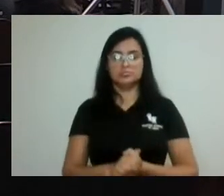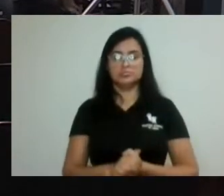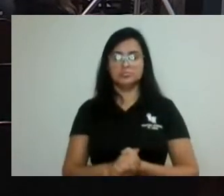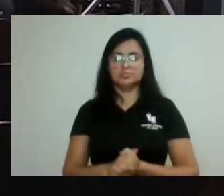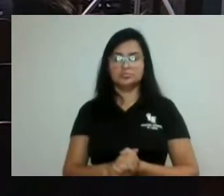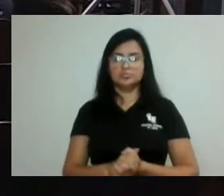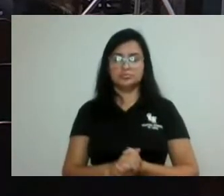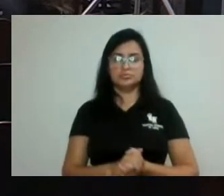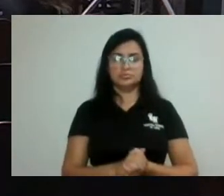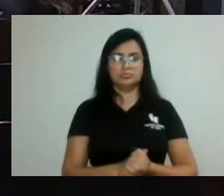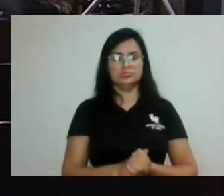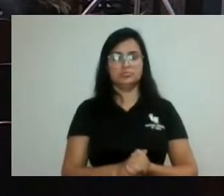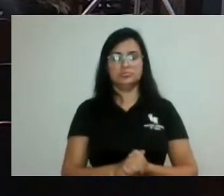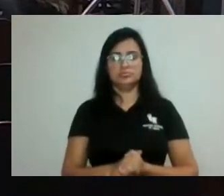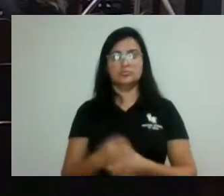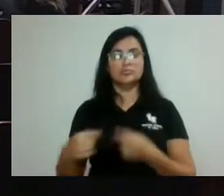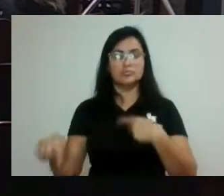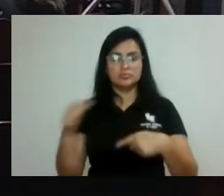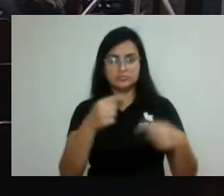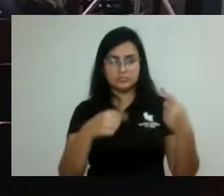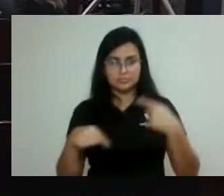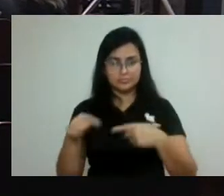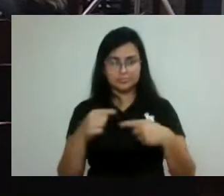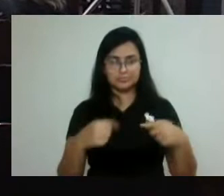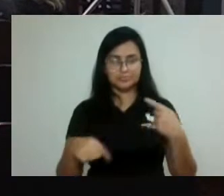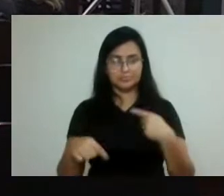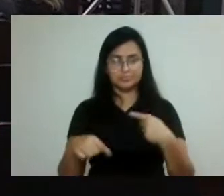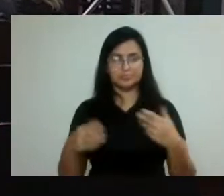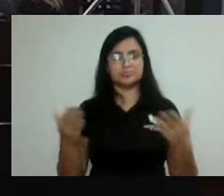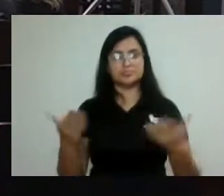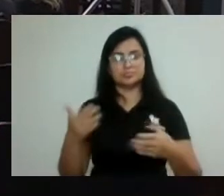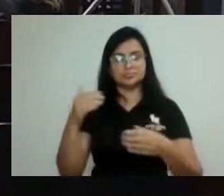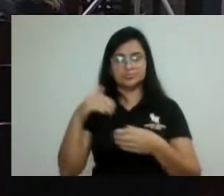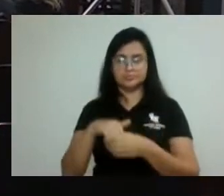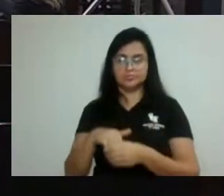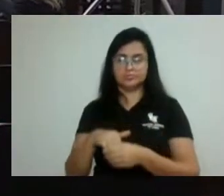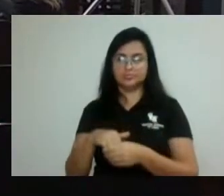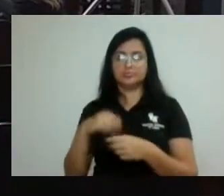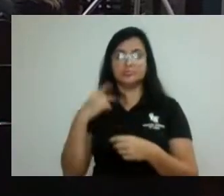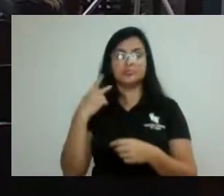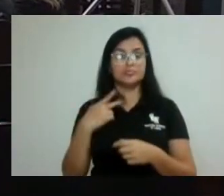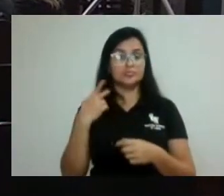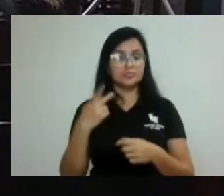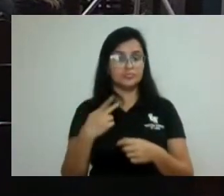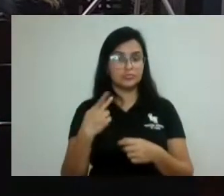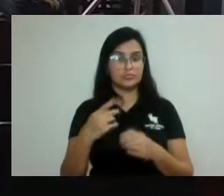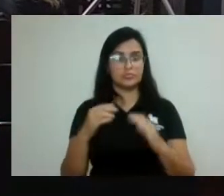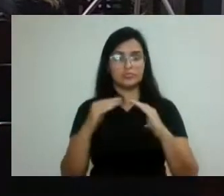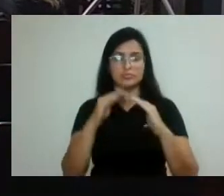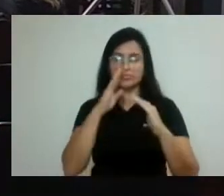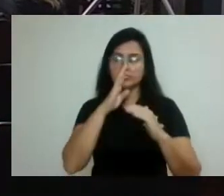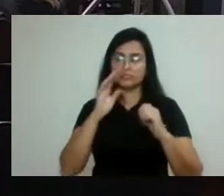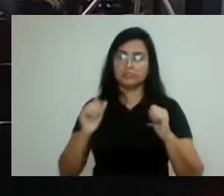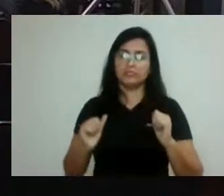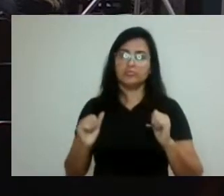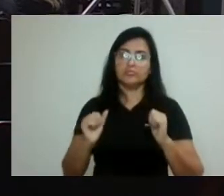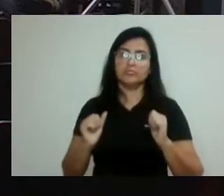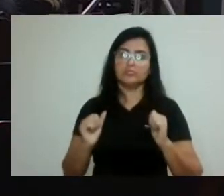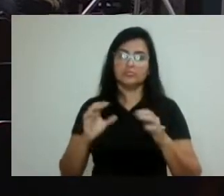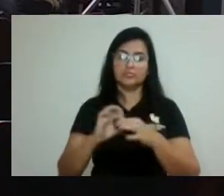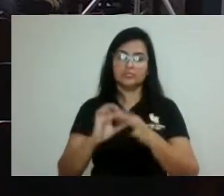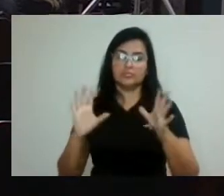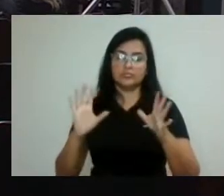Em discussão, encerrada a discussão e votação. Vereadores e vereadores concordam, permaneçam como estão, aprovada.